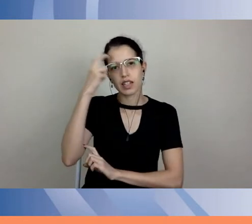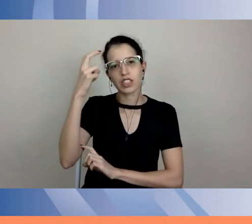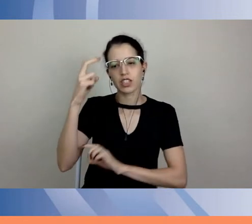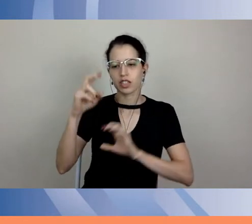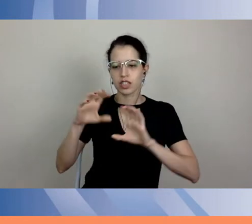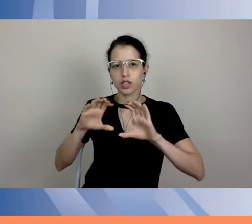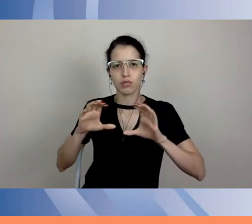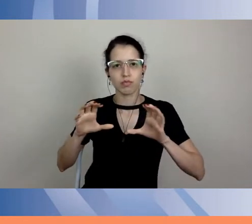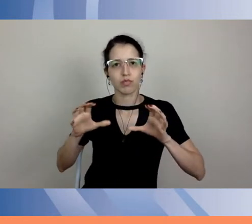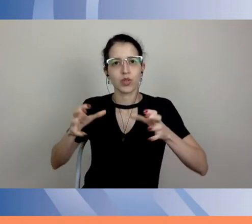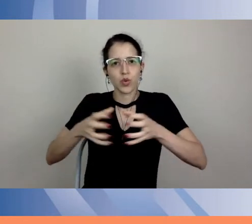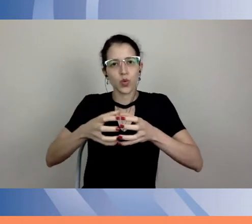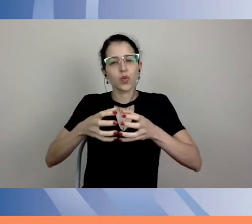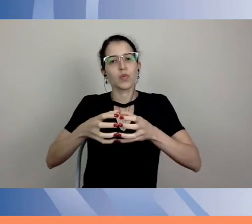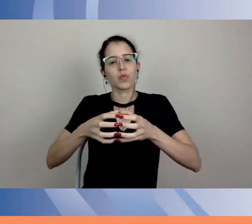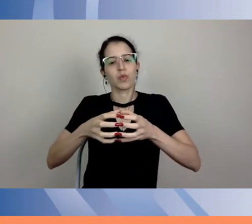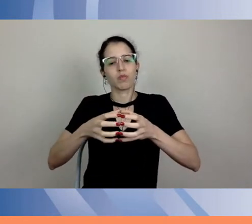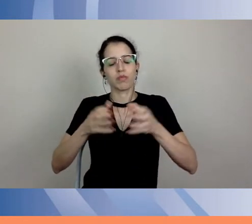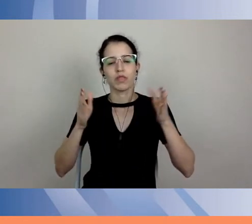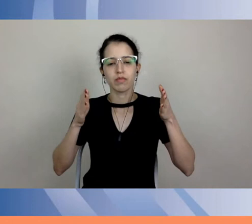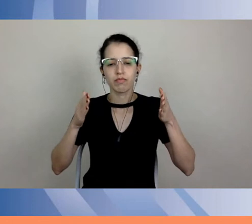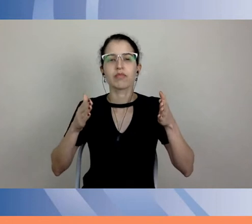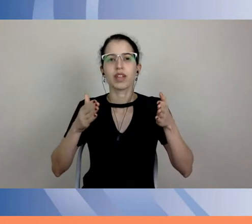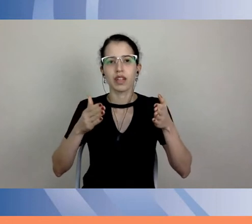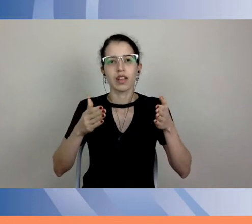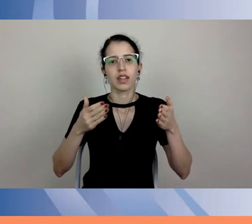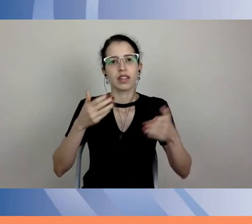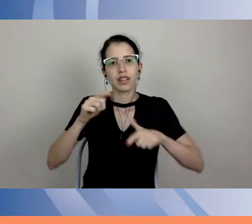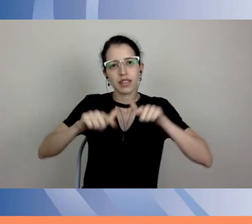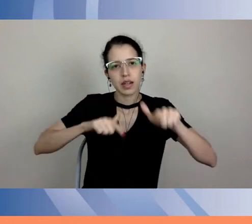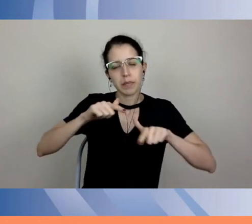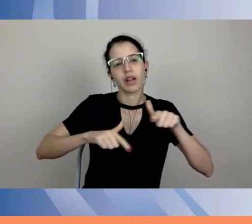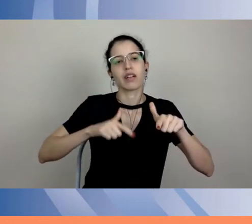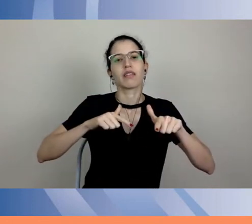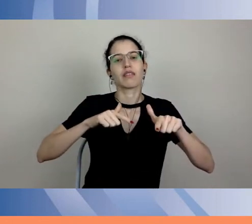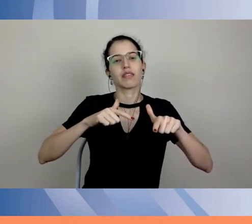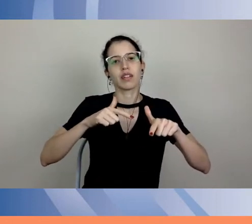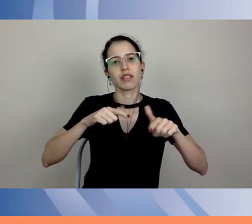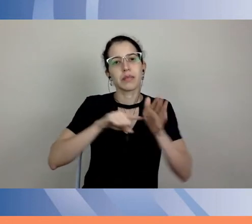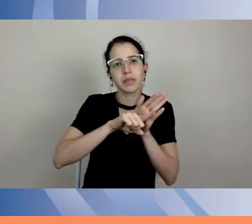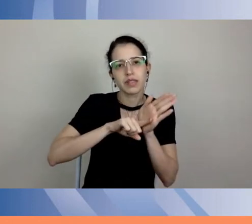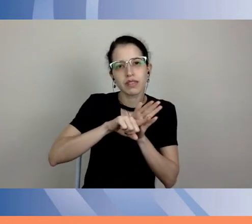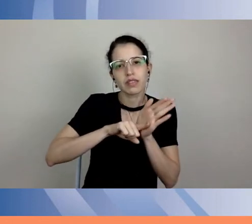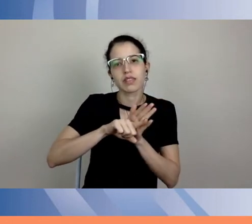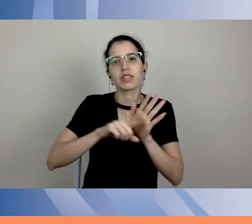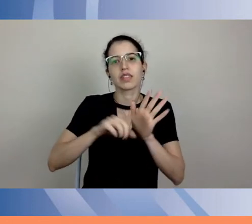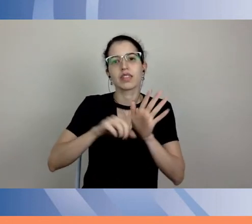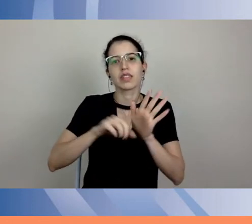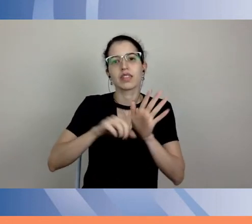pessoas dedicada à pesquisa, ensino e à extensão, podia entrar na